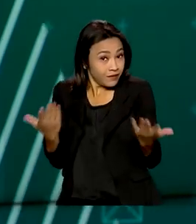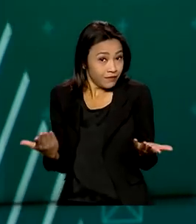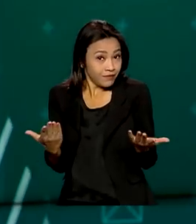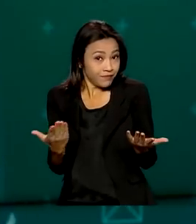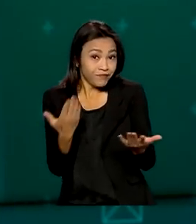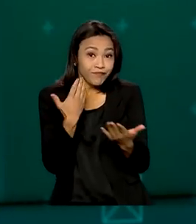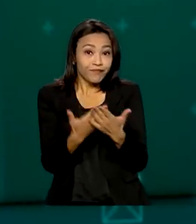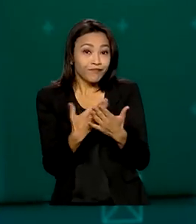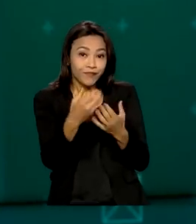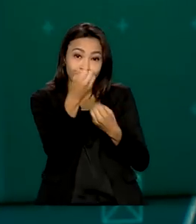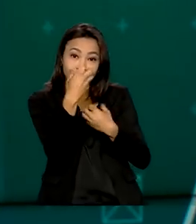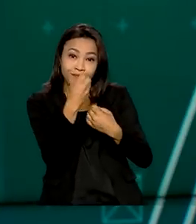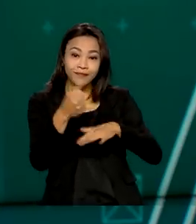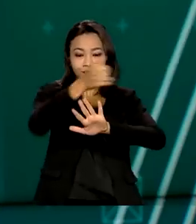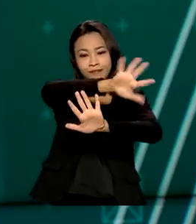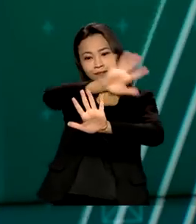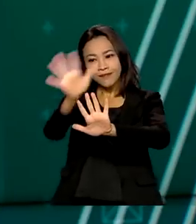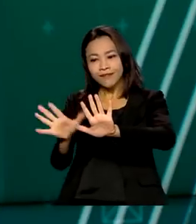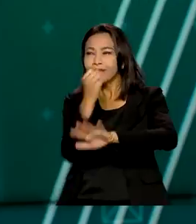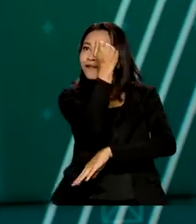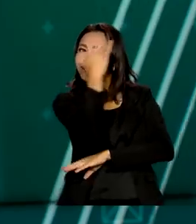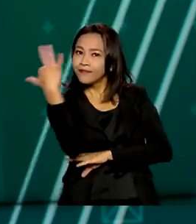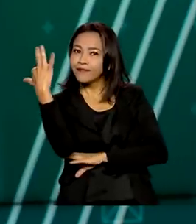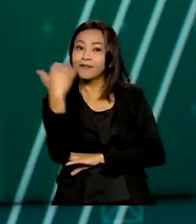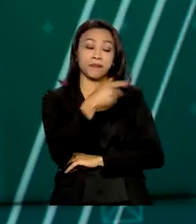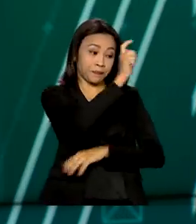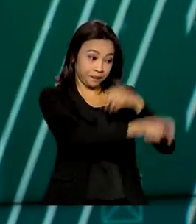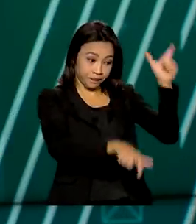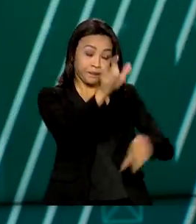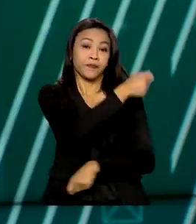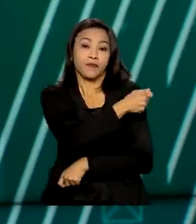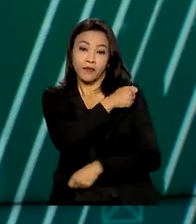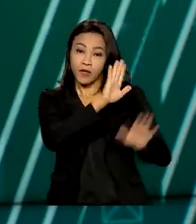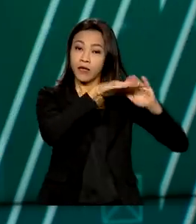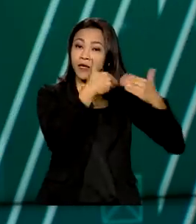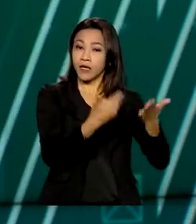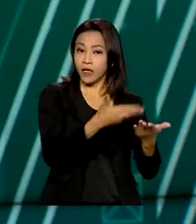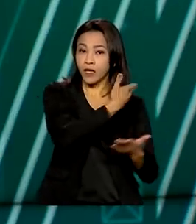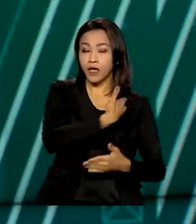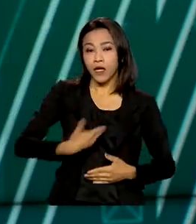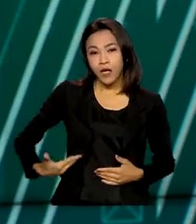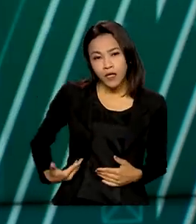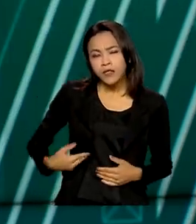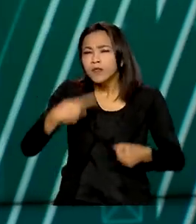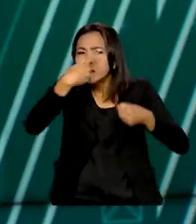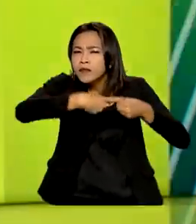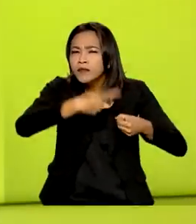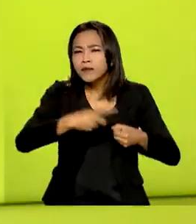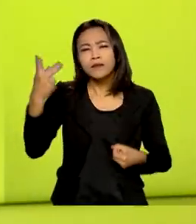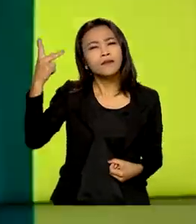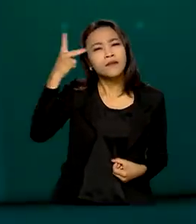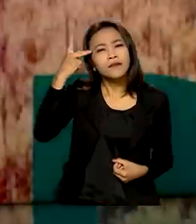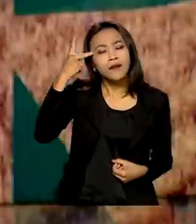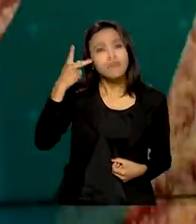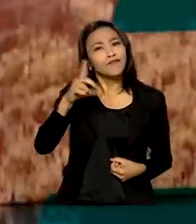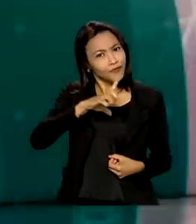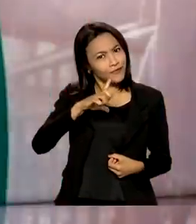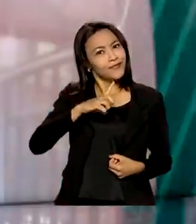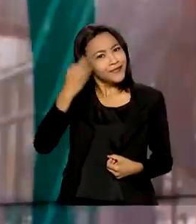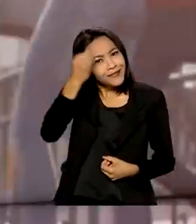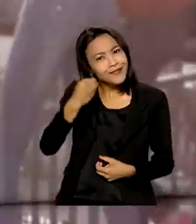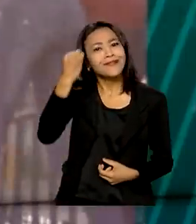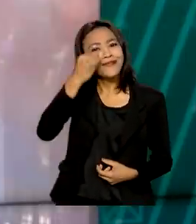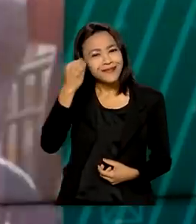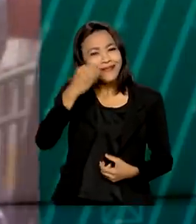uma aula no meio da Mata Atlântica? Alunos do Ensino Fundamental da Rede Pública de Juquitibá, no interior de São Paulo, tiveram essa